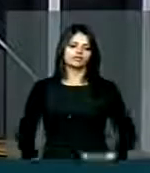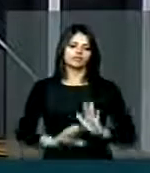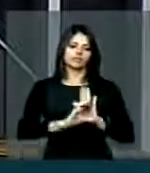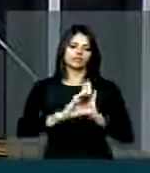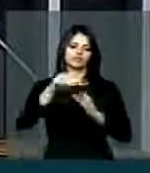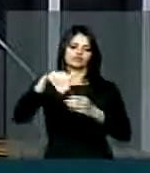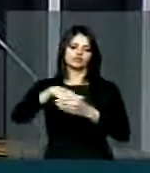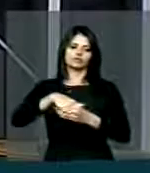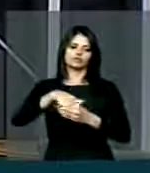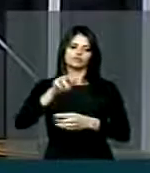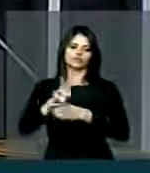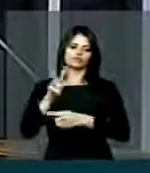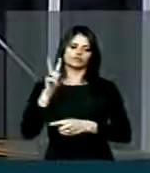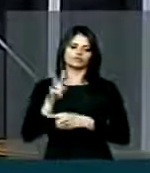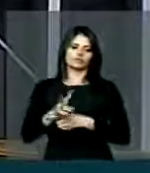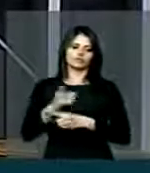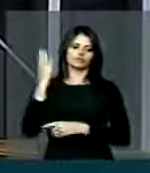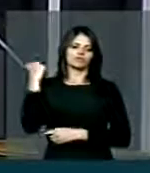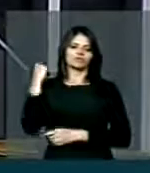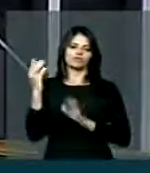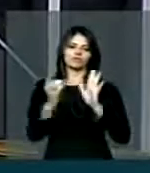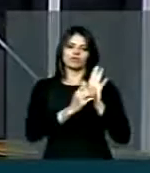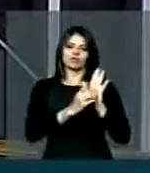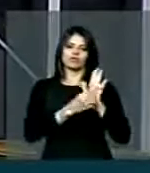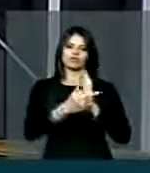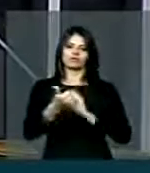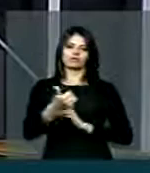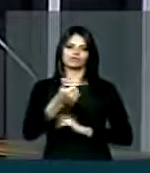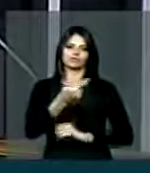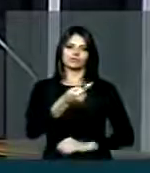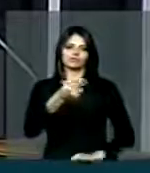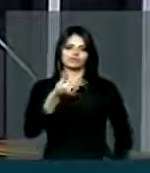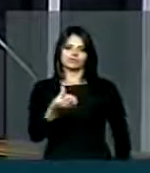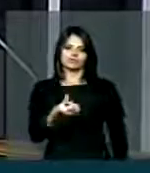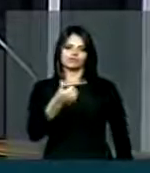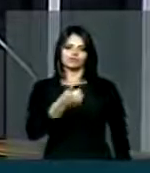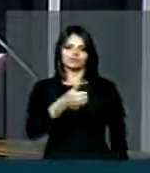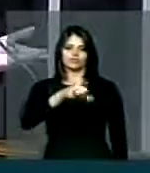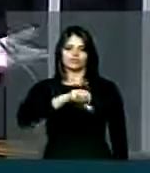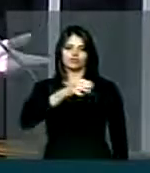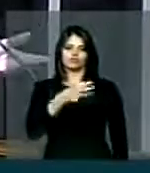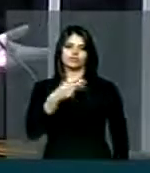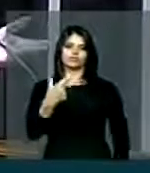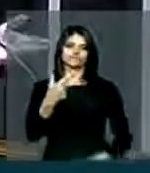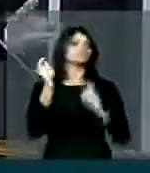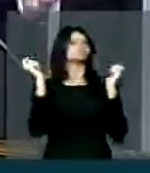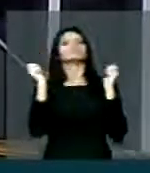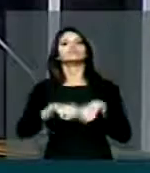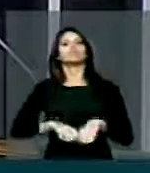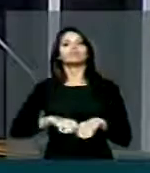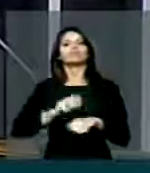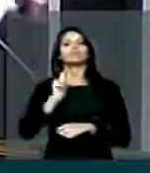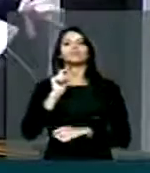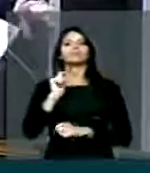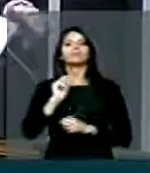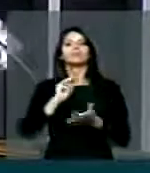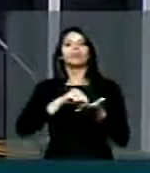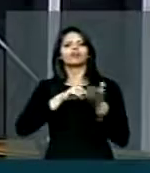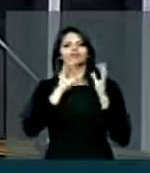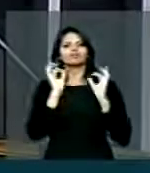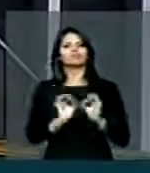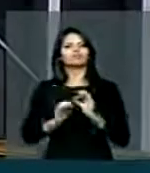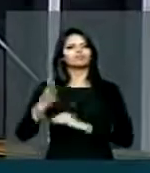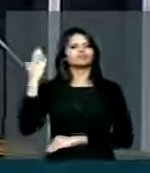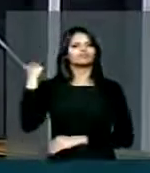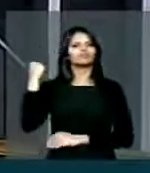Eleitoral Provisório, decreto 2176 de 32, permitiu esta injustiça